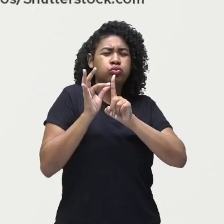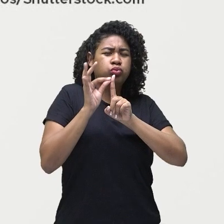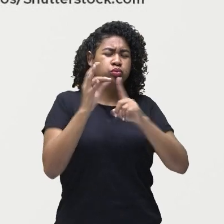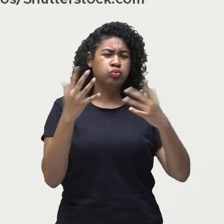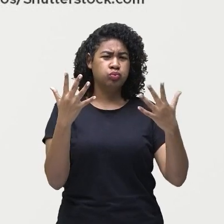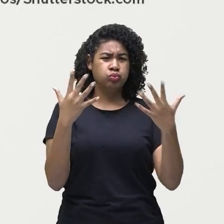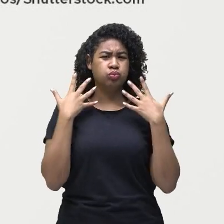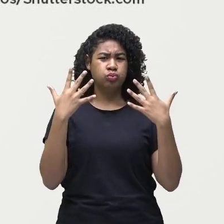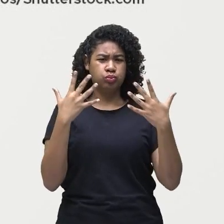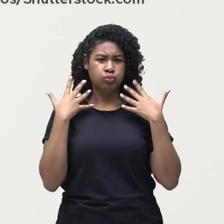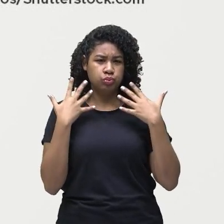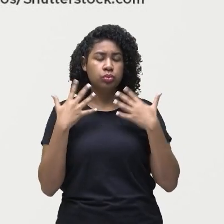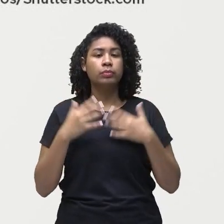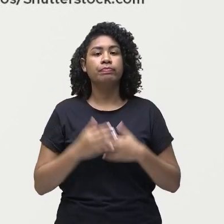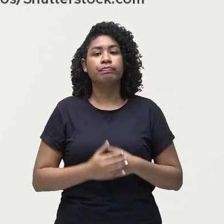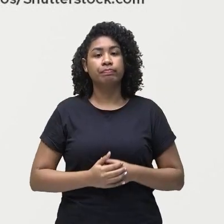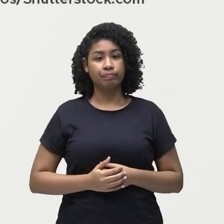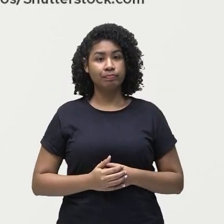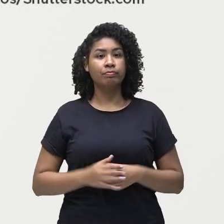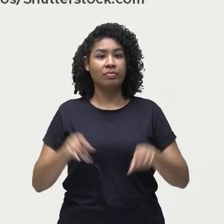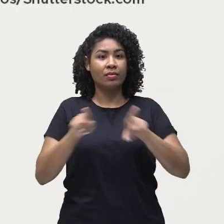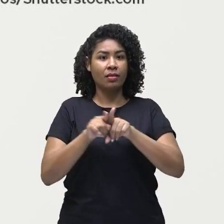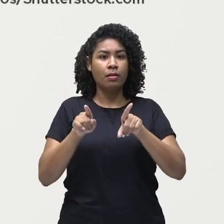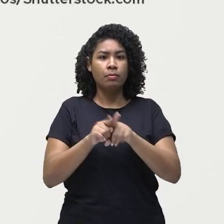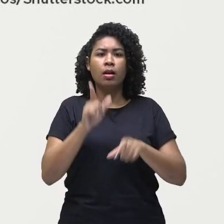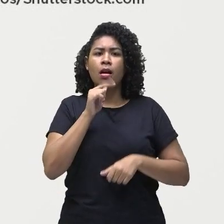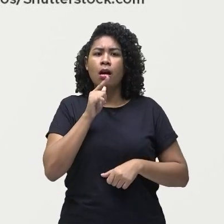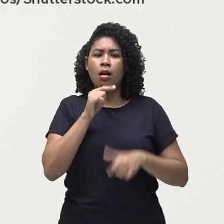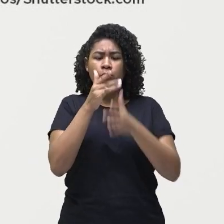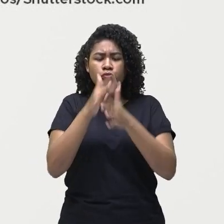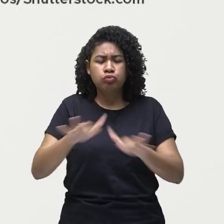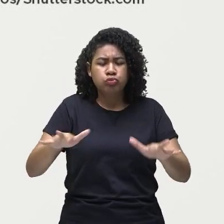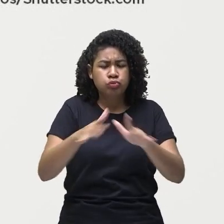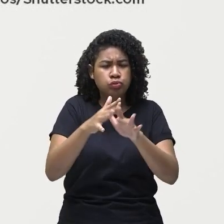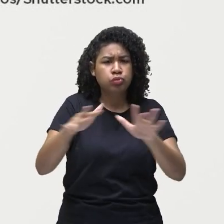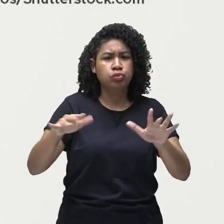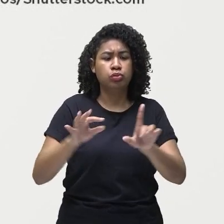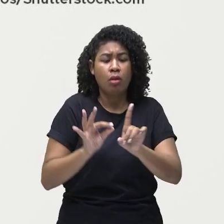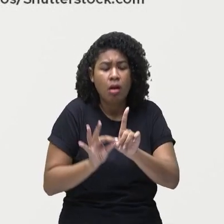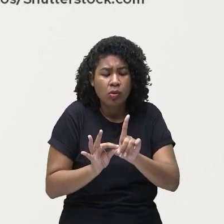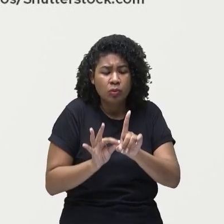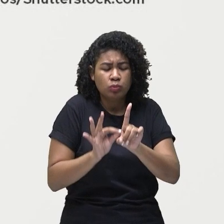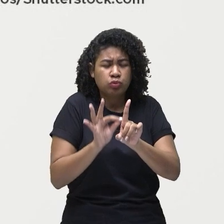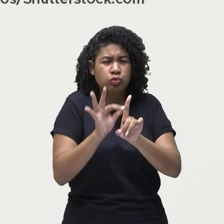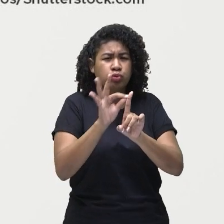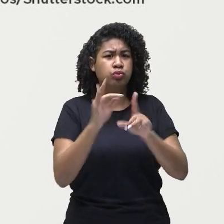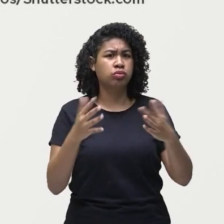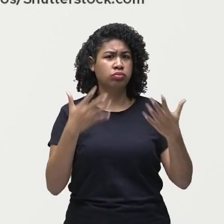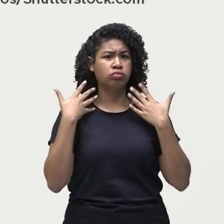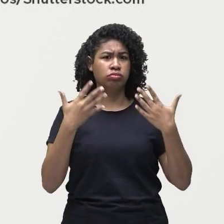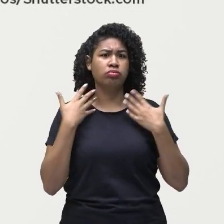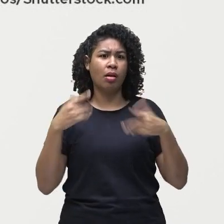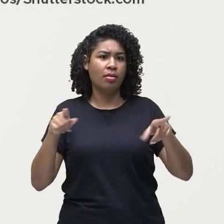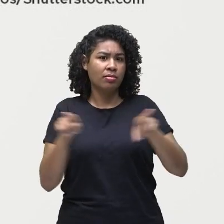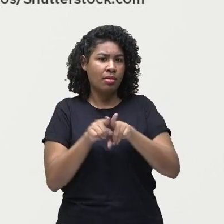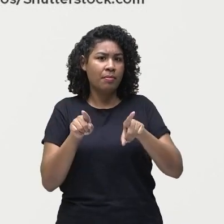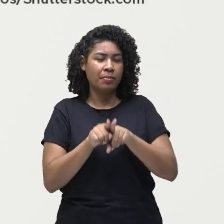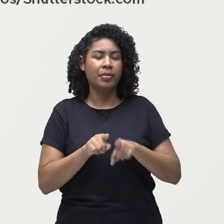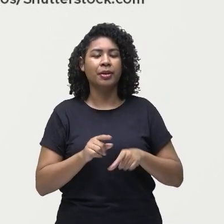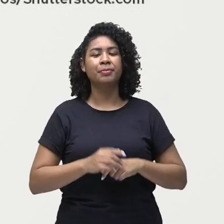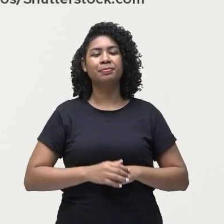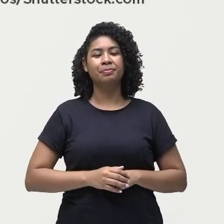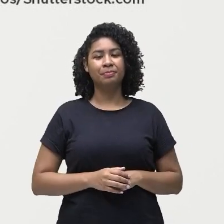planeta e das águas dos oceanos ele é o resultado da intensificação do